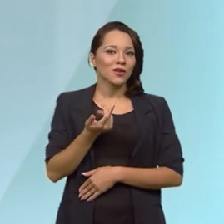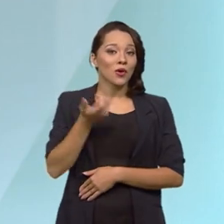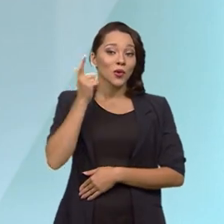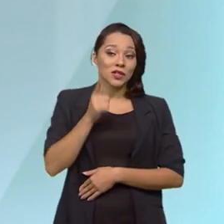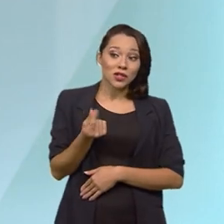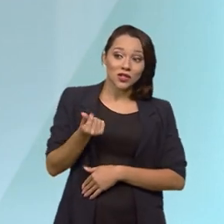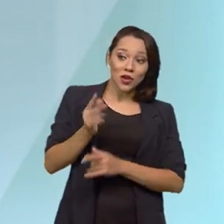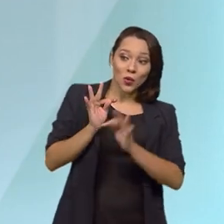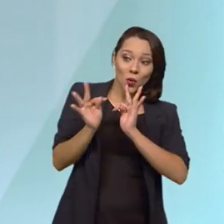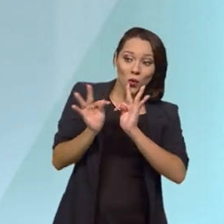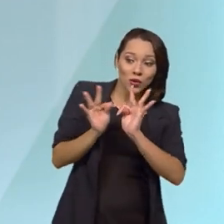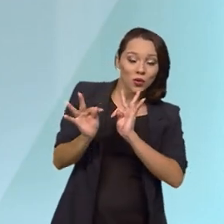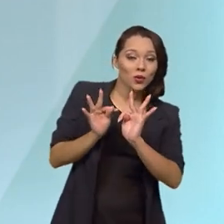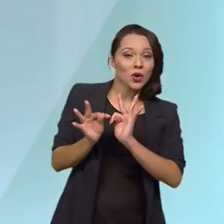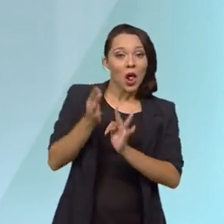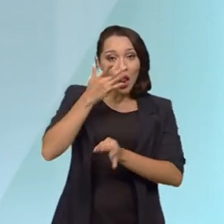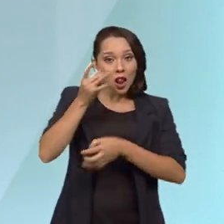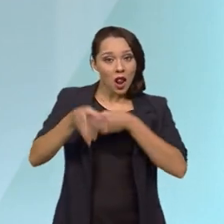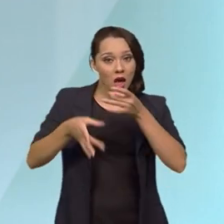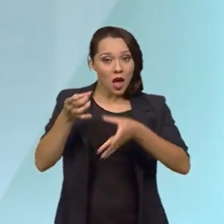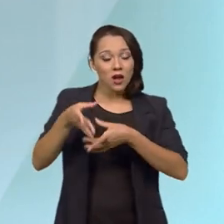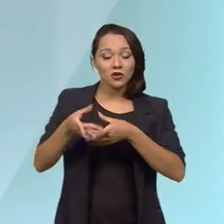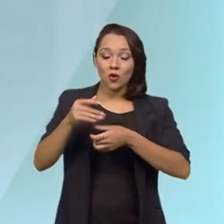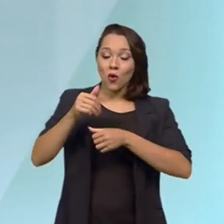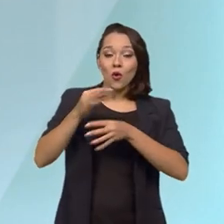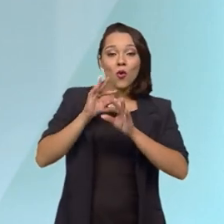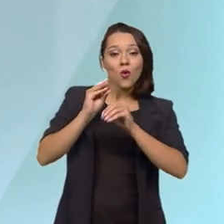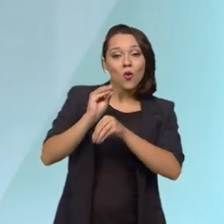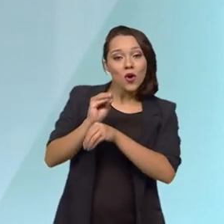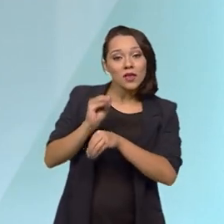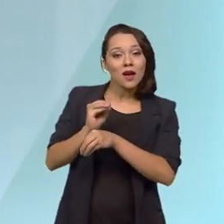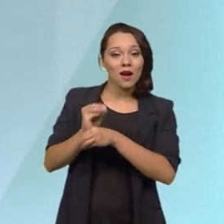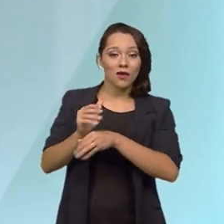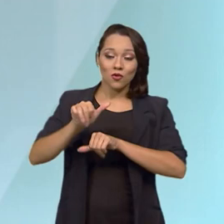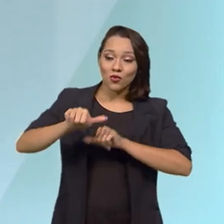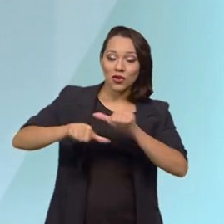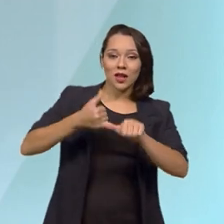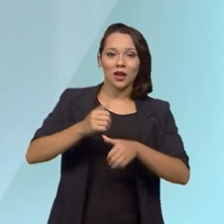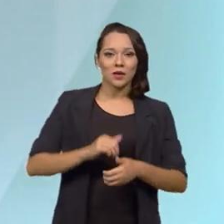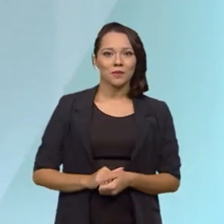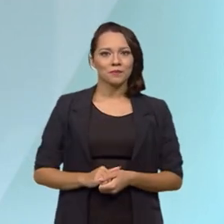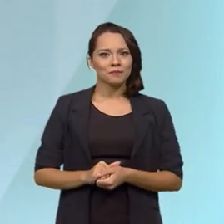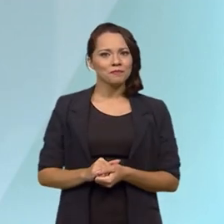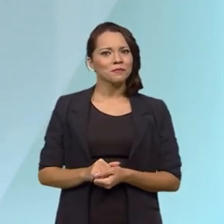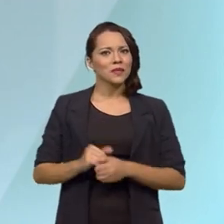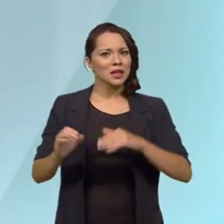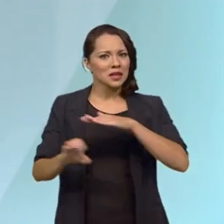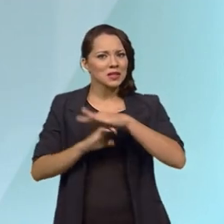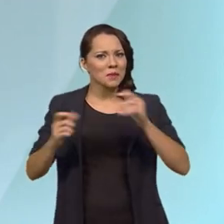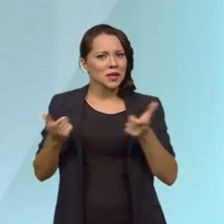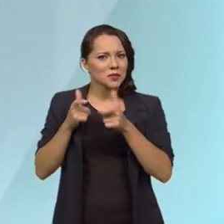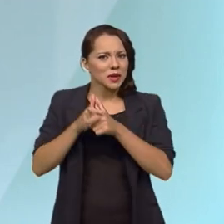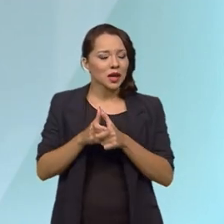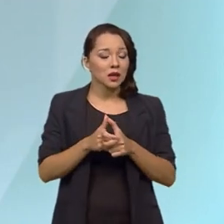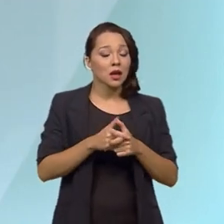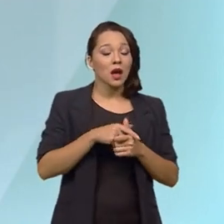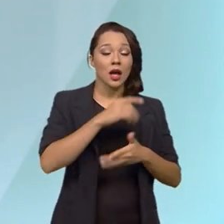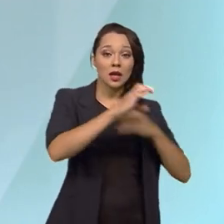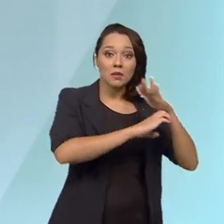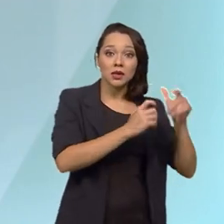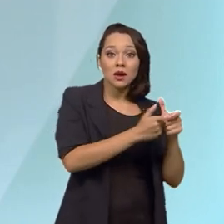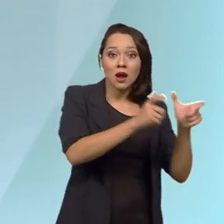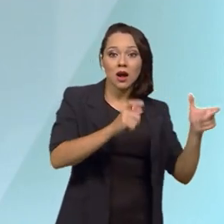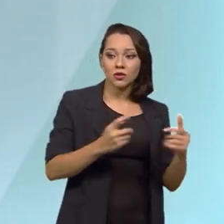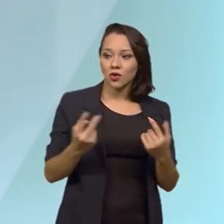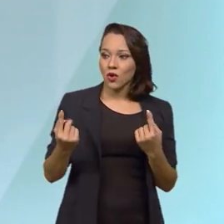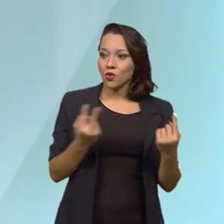dinheiro tratando aquilo que era resíduo, tratando o lixo da suinocultura. Vai do pequeno produtor à grande cooperativa. Os